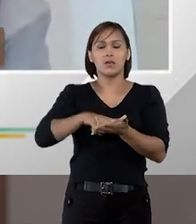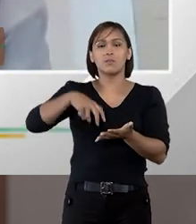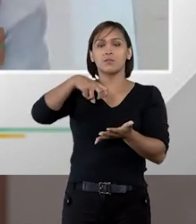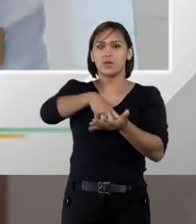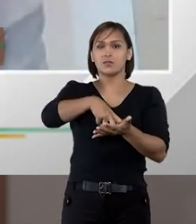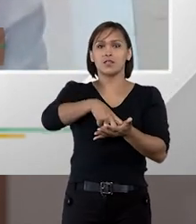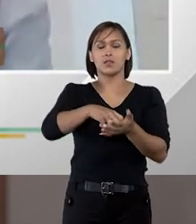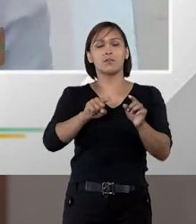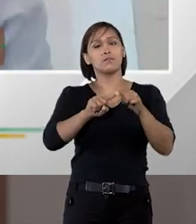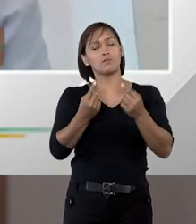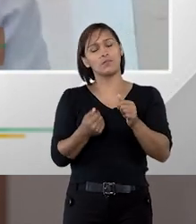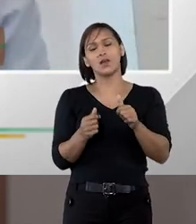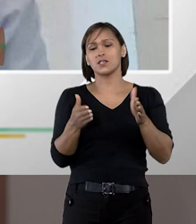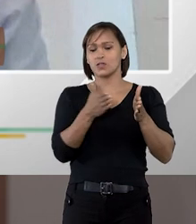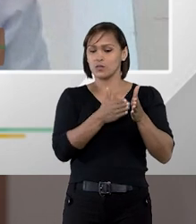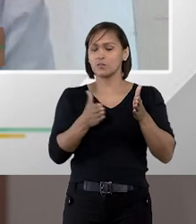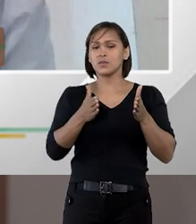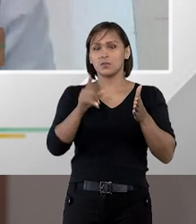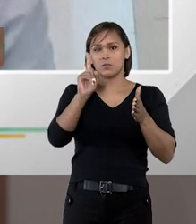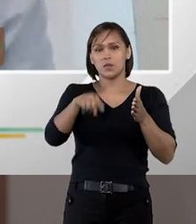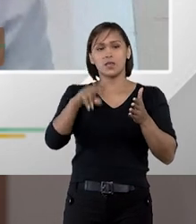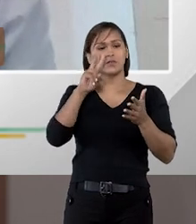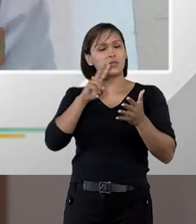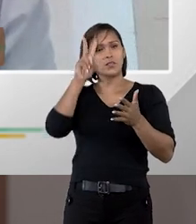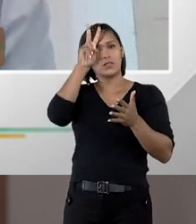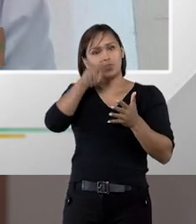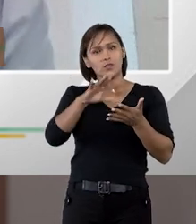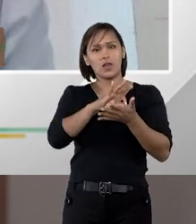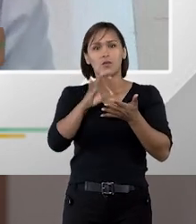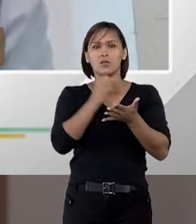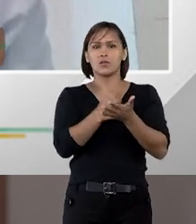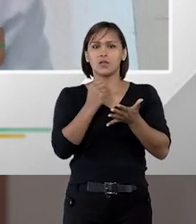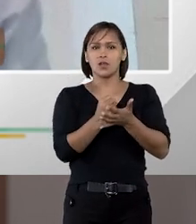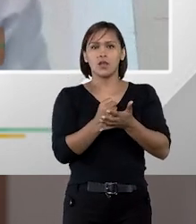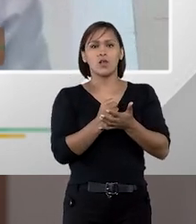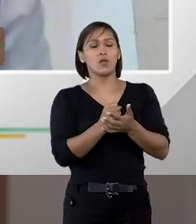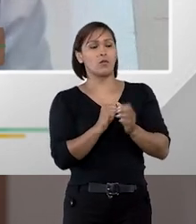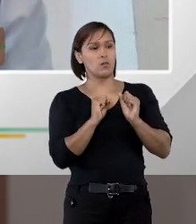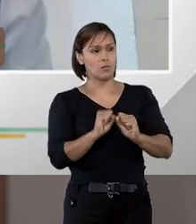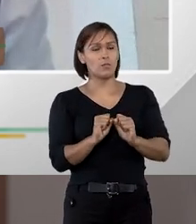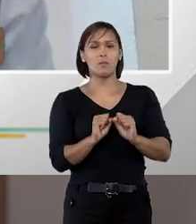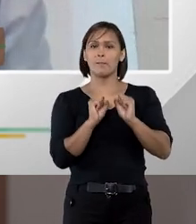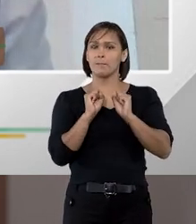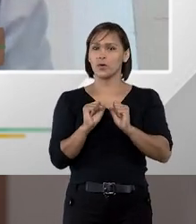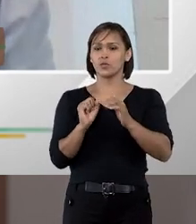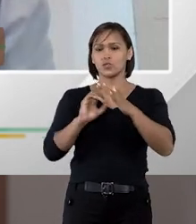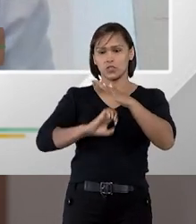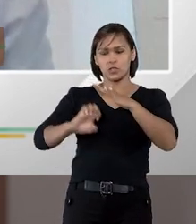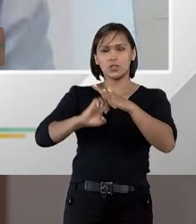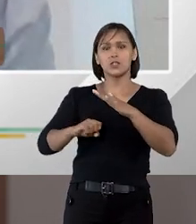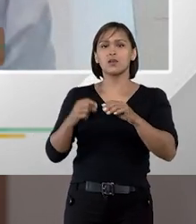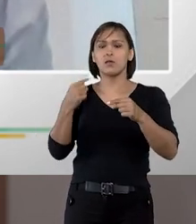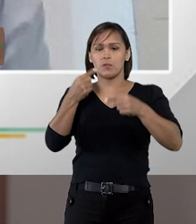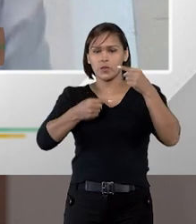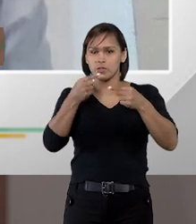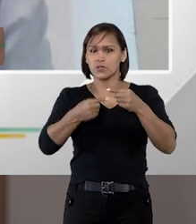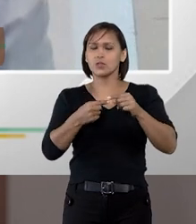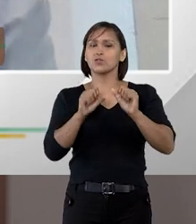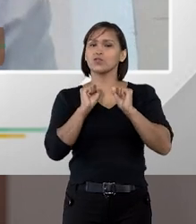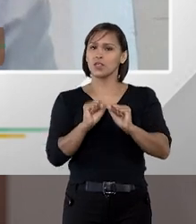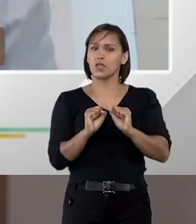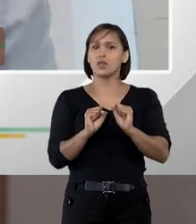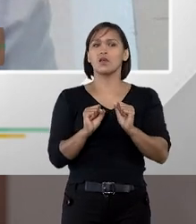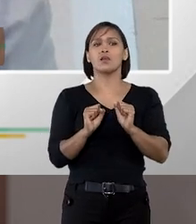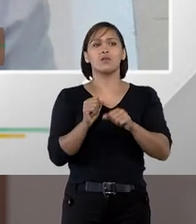penalidades mas no primeiro momento se enxerga o contratado como alguém que se pode transigir que se pode discutir